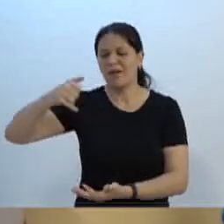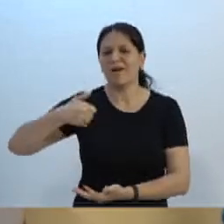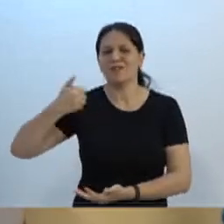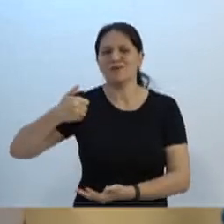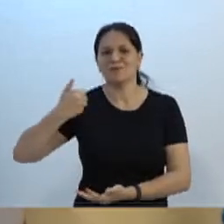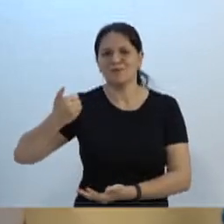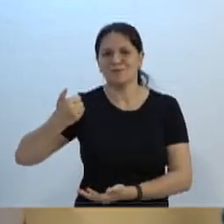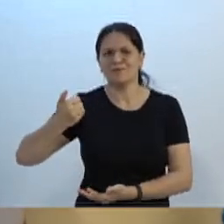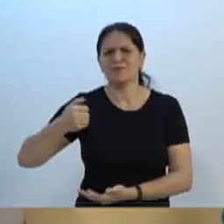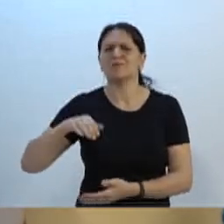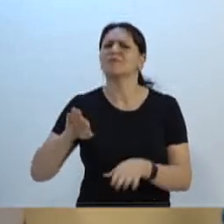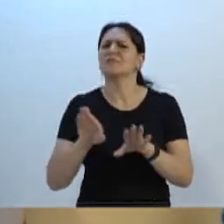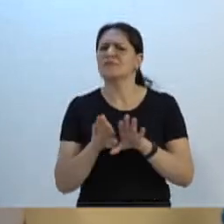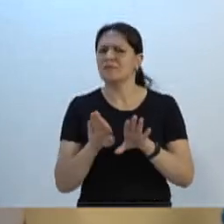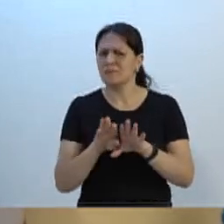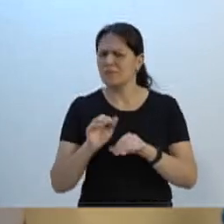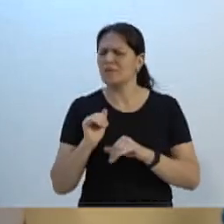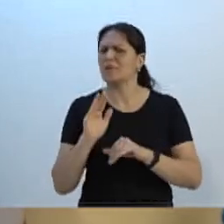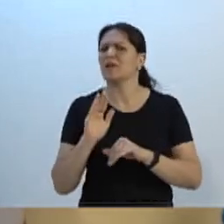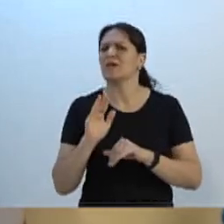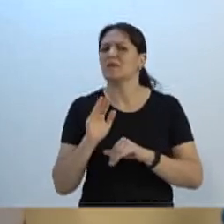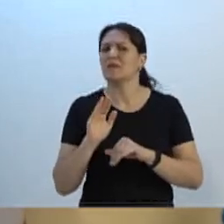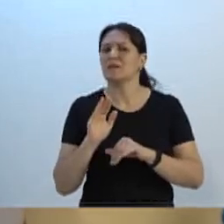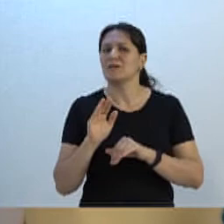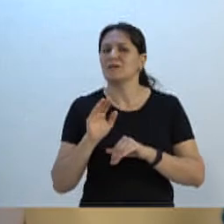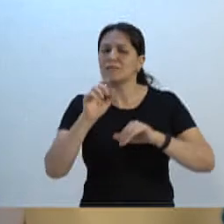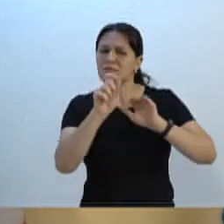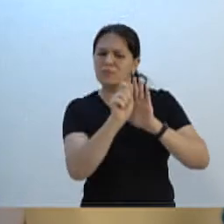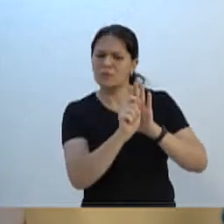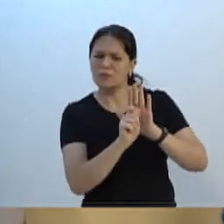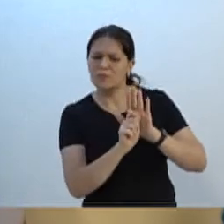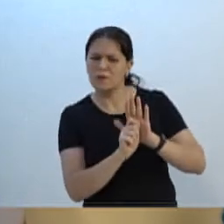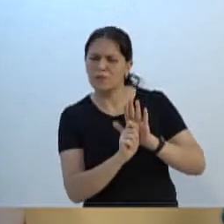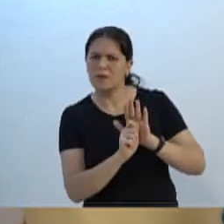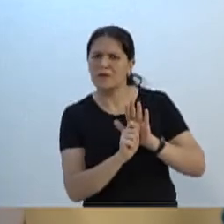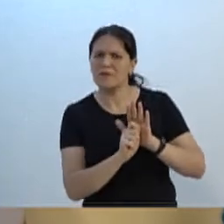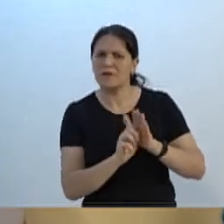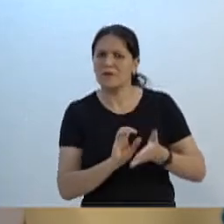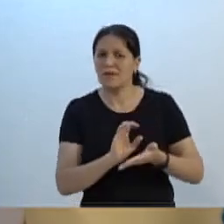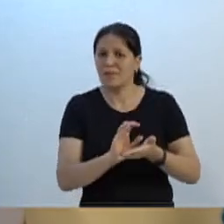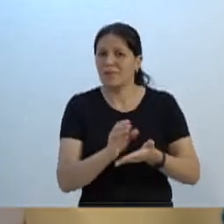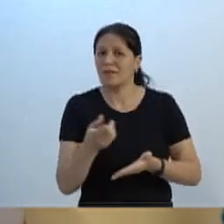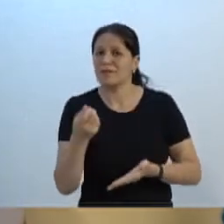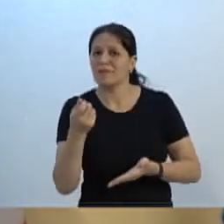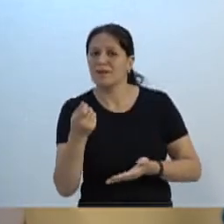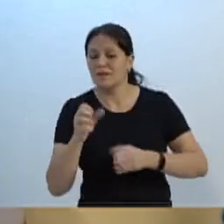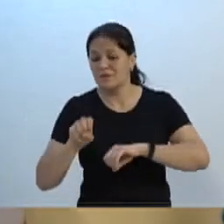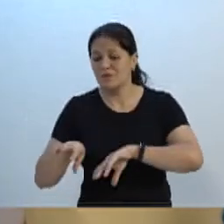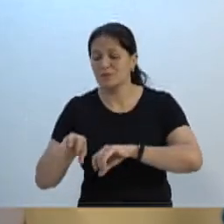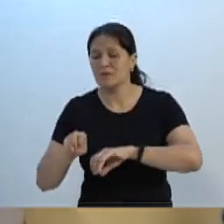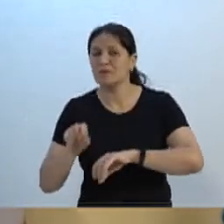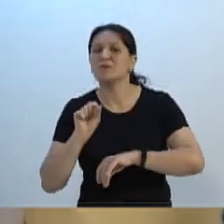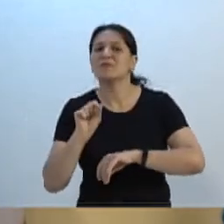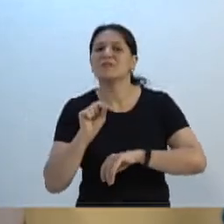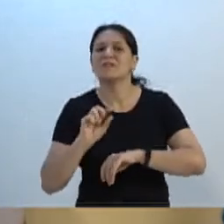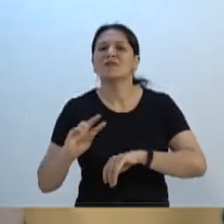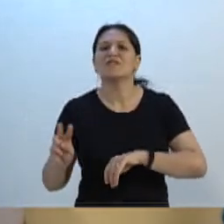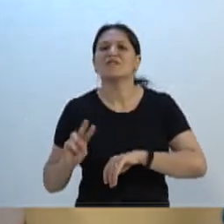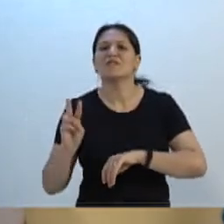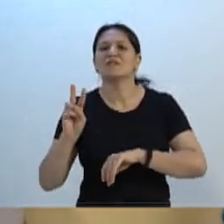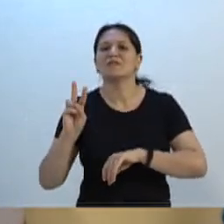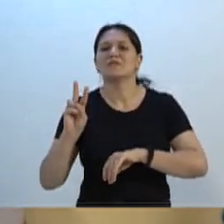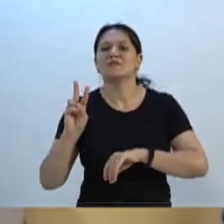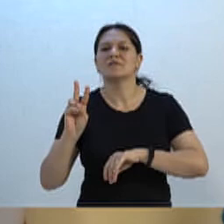mais. Investir na educação é valorizar quem tem a nobre, a digna, a